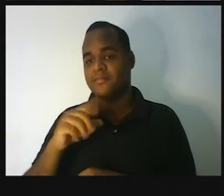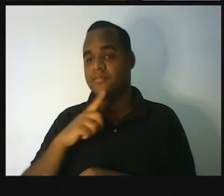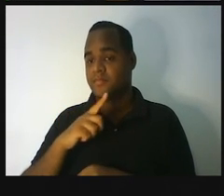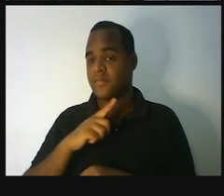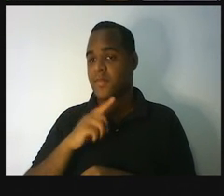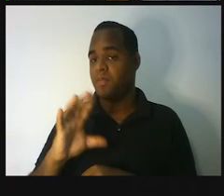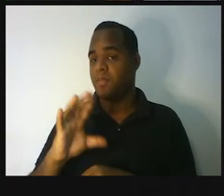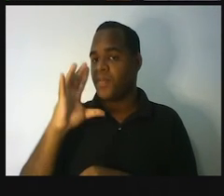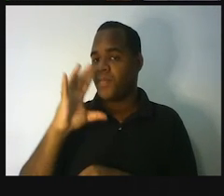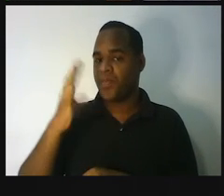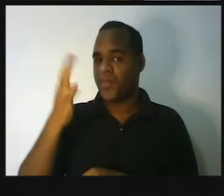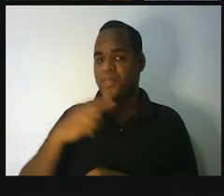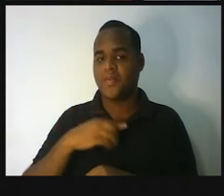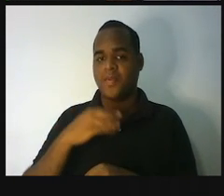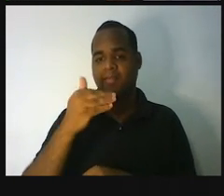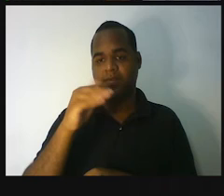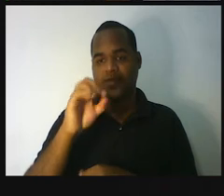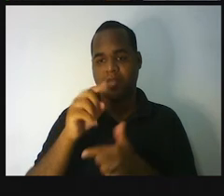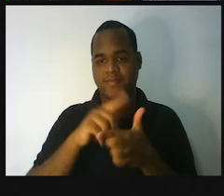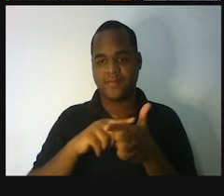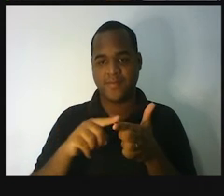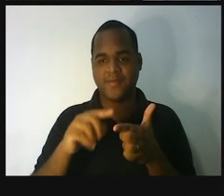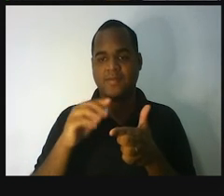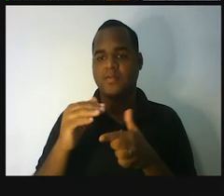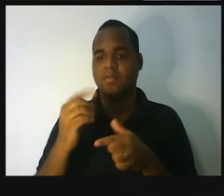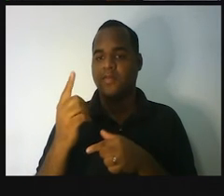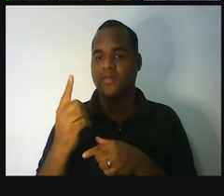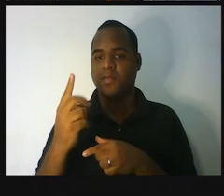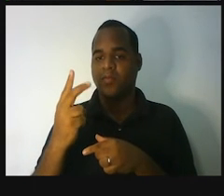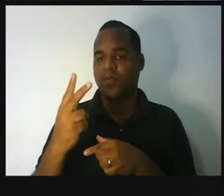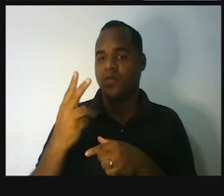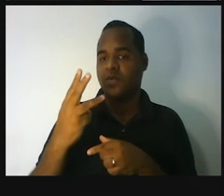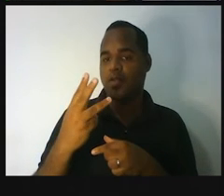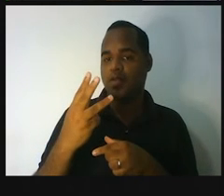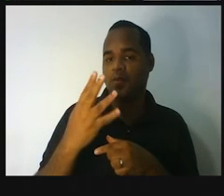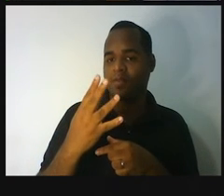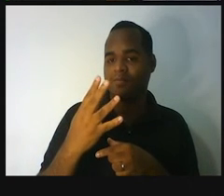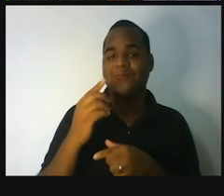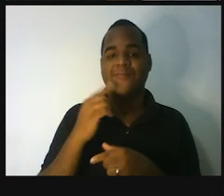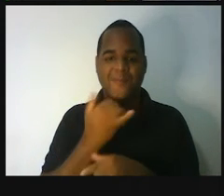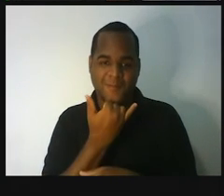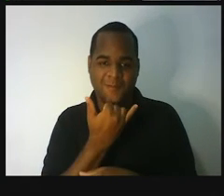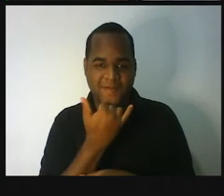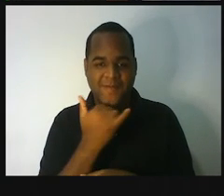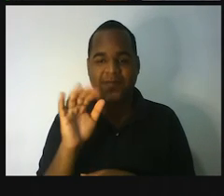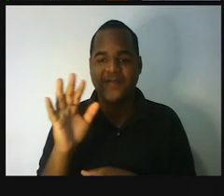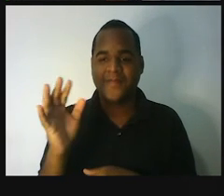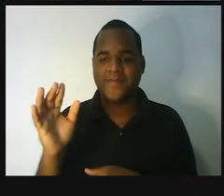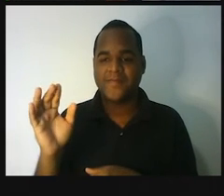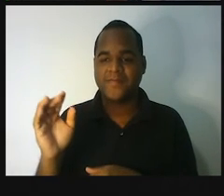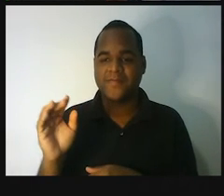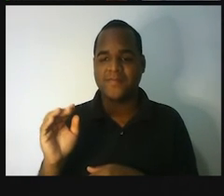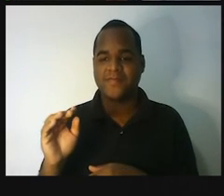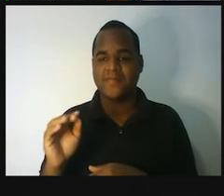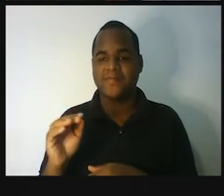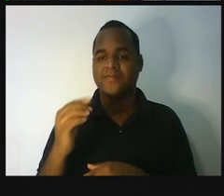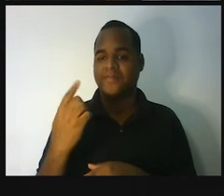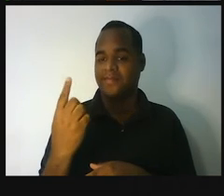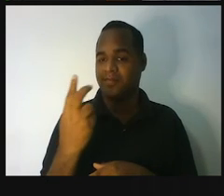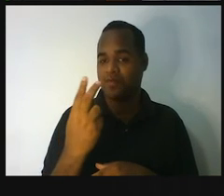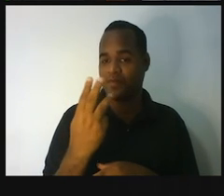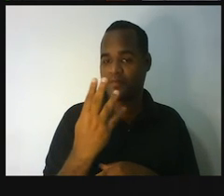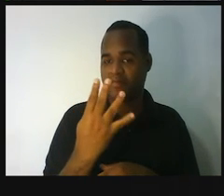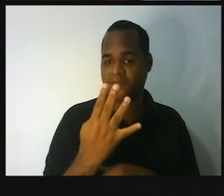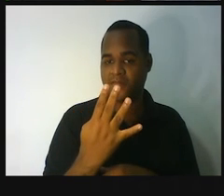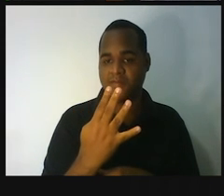quantas divisões por 10? Um, dois, três, opa, passei. Um, dois,